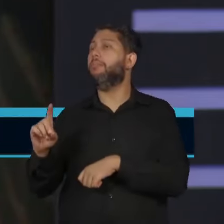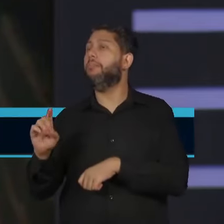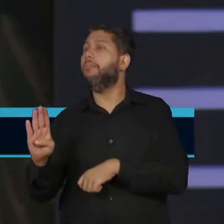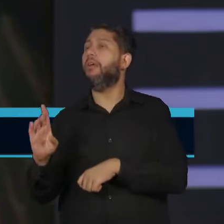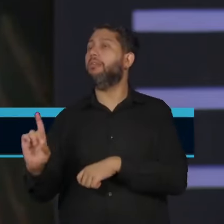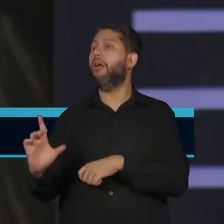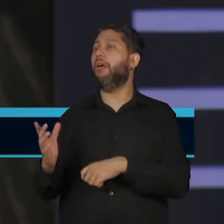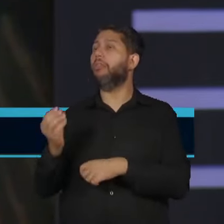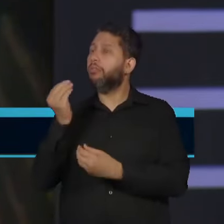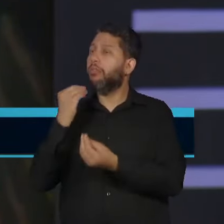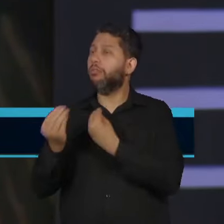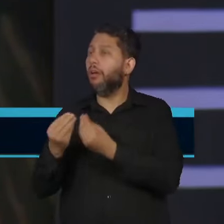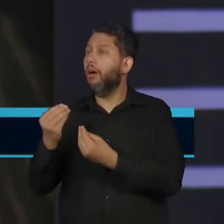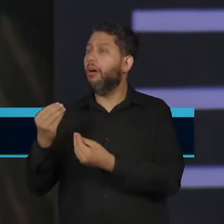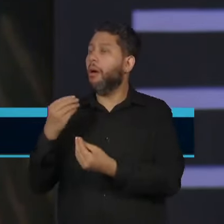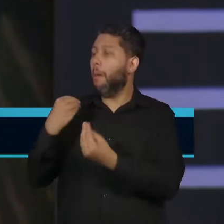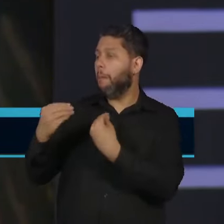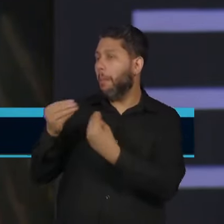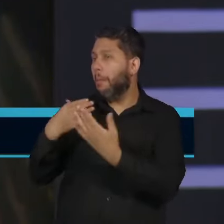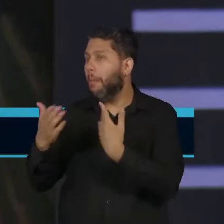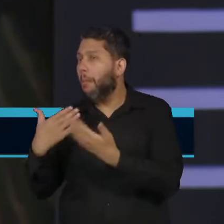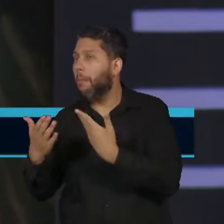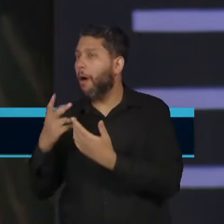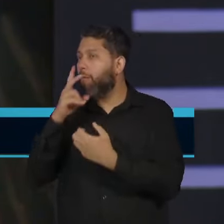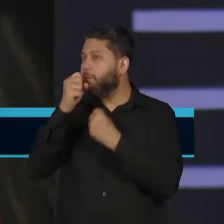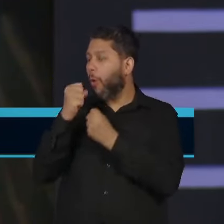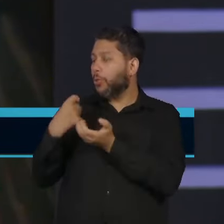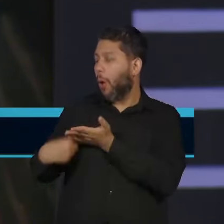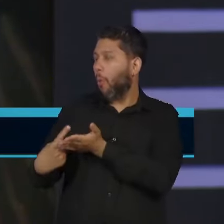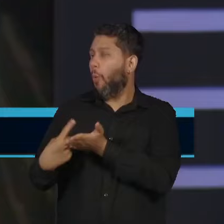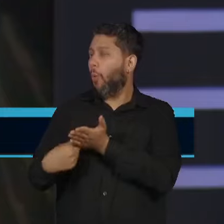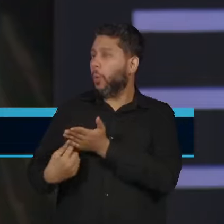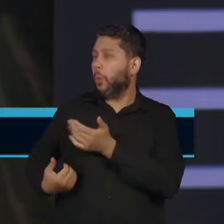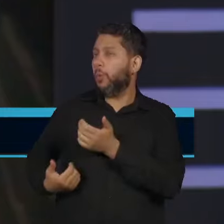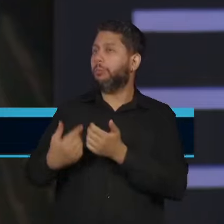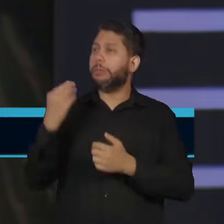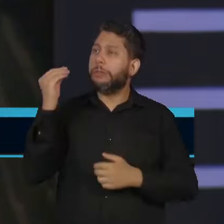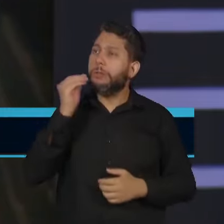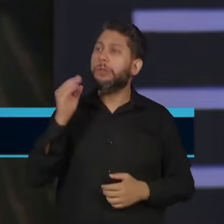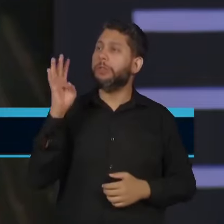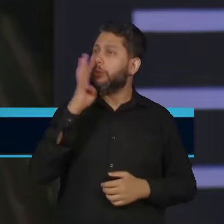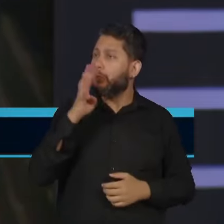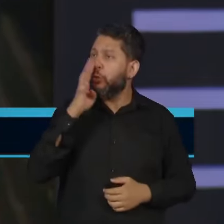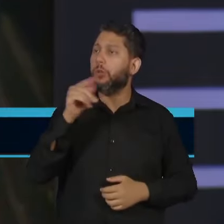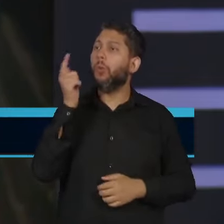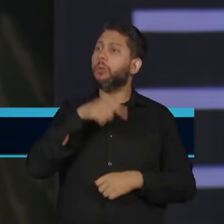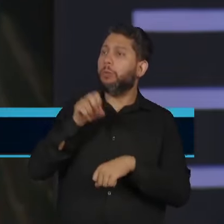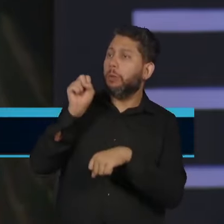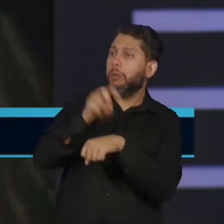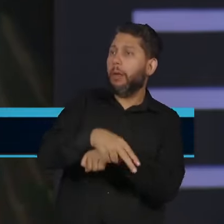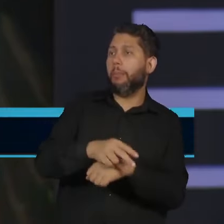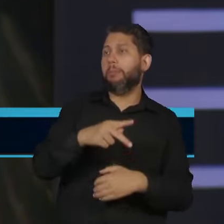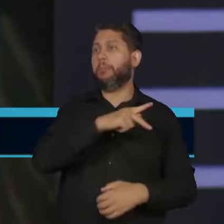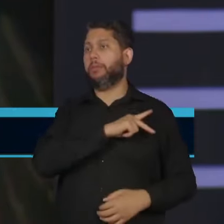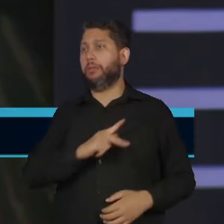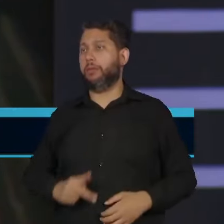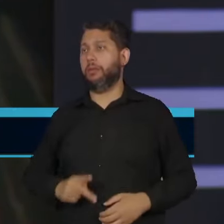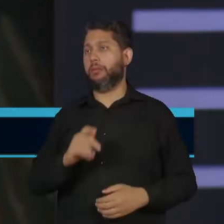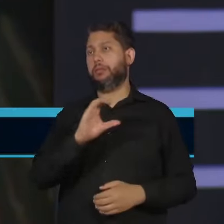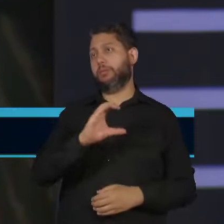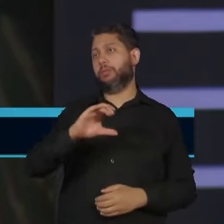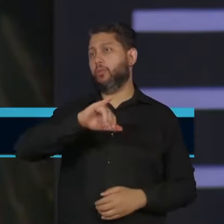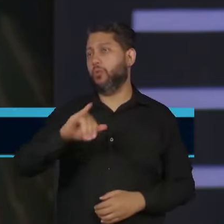PSD para tentar montar algum acordo com força, para quê? Para insistir na CCJ, para tentar entrar nas comissões